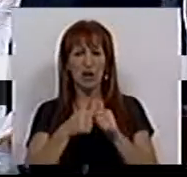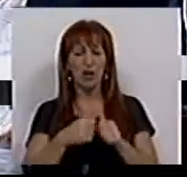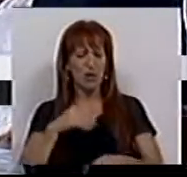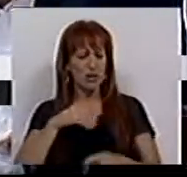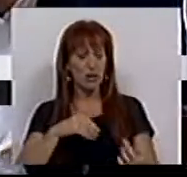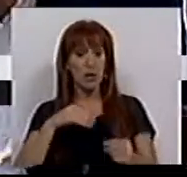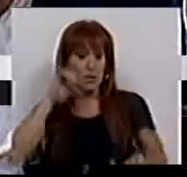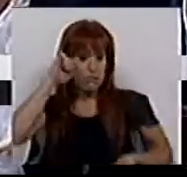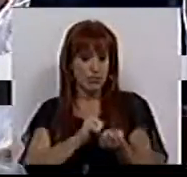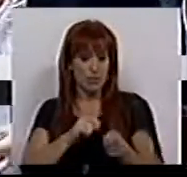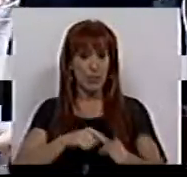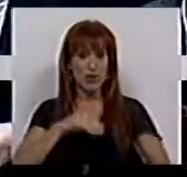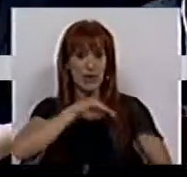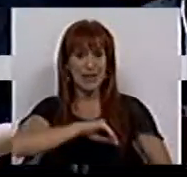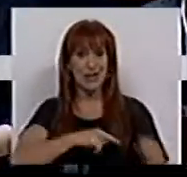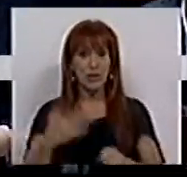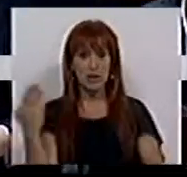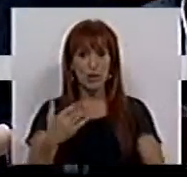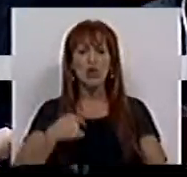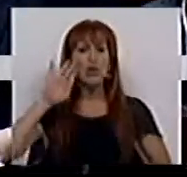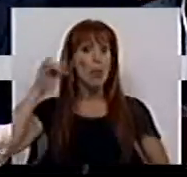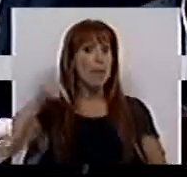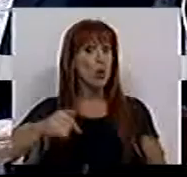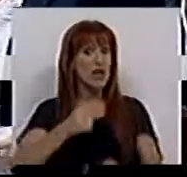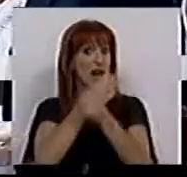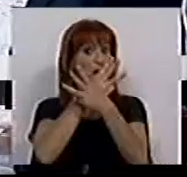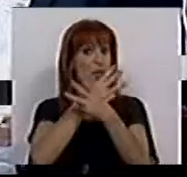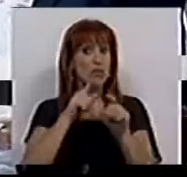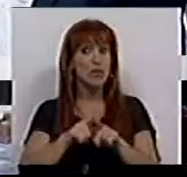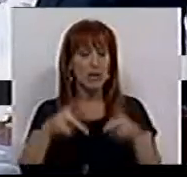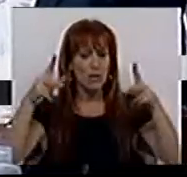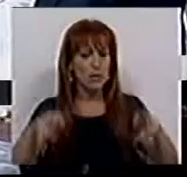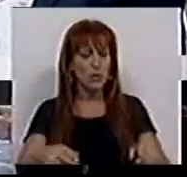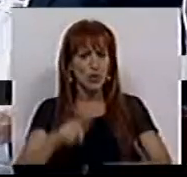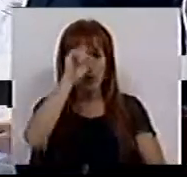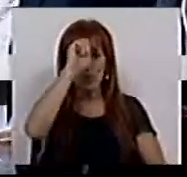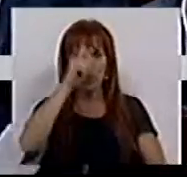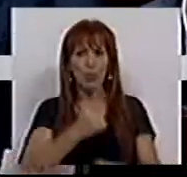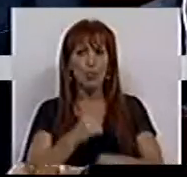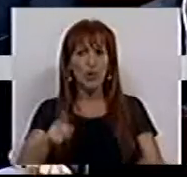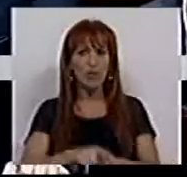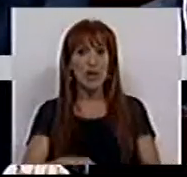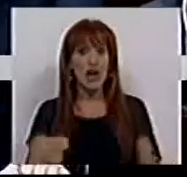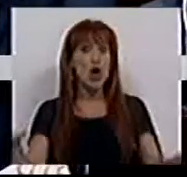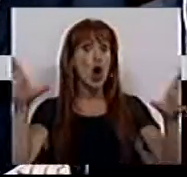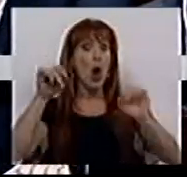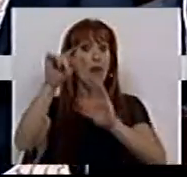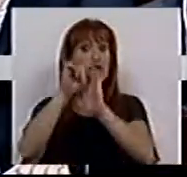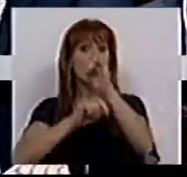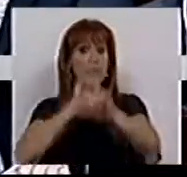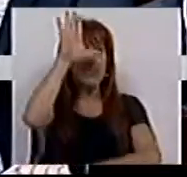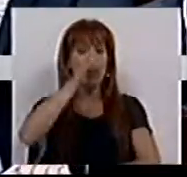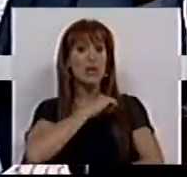salários e direitos. Nós, soubemos hoje que o IFP suspendeu os estágios porque as novas normas do